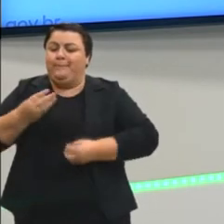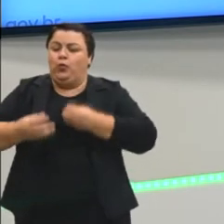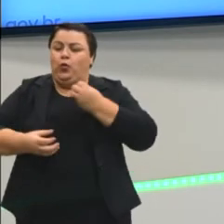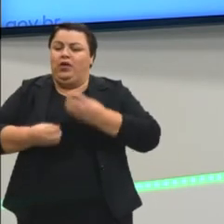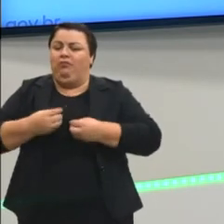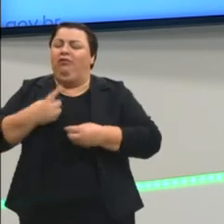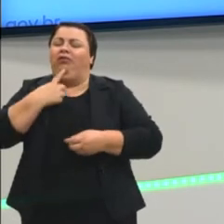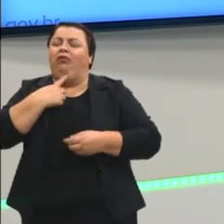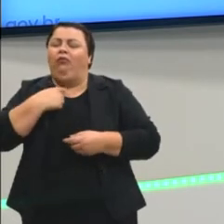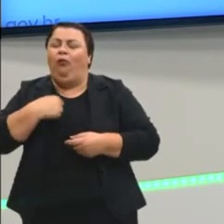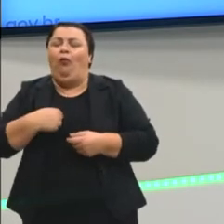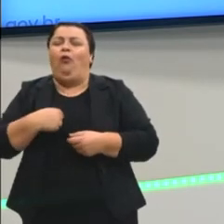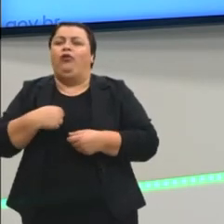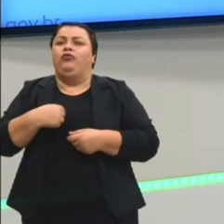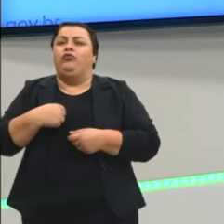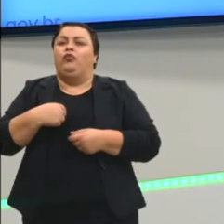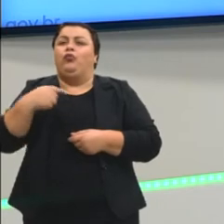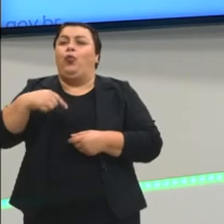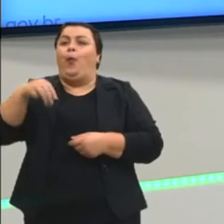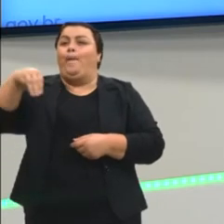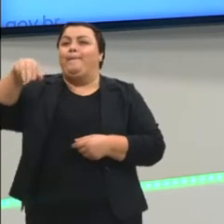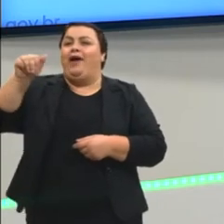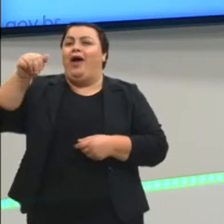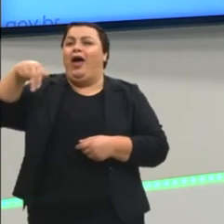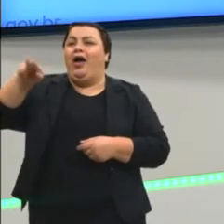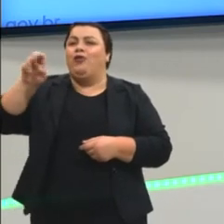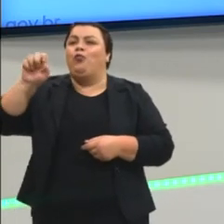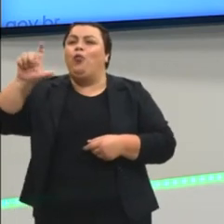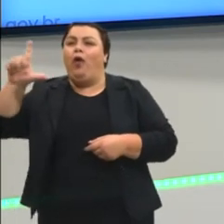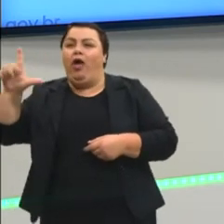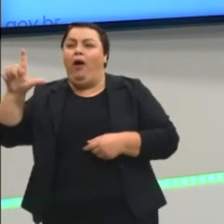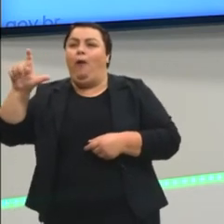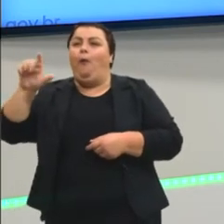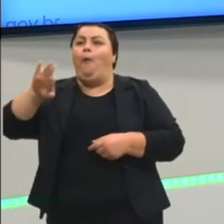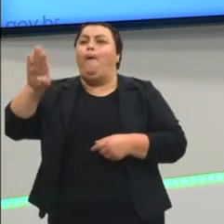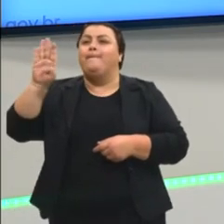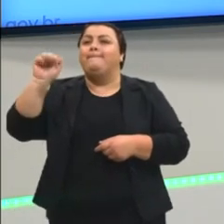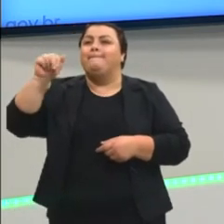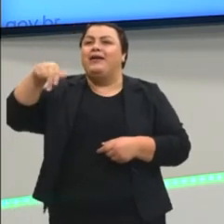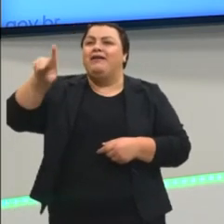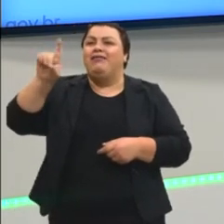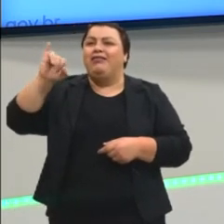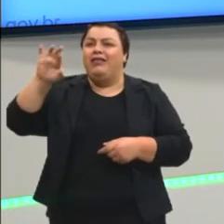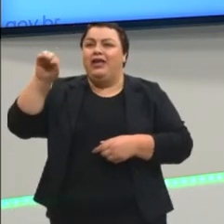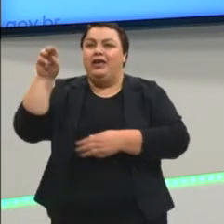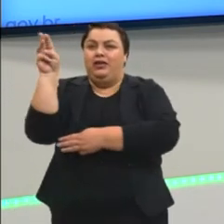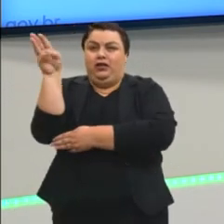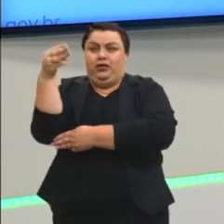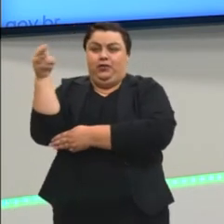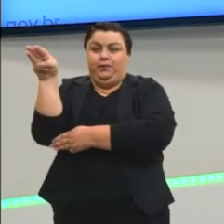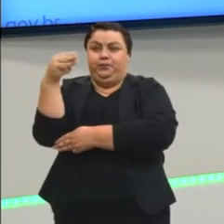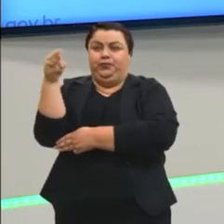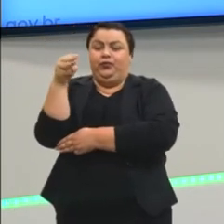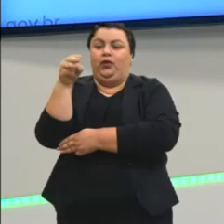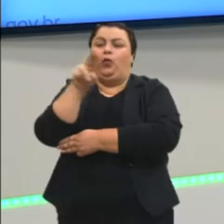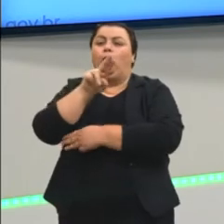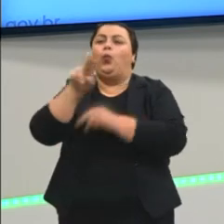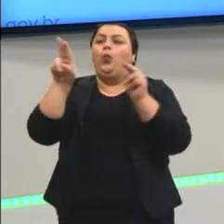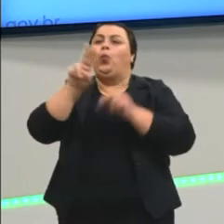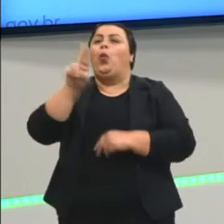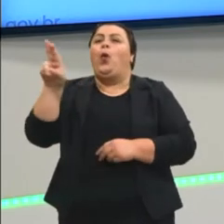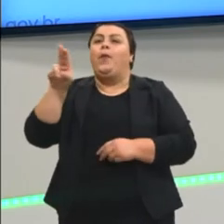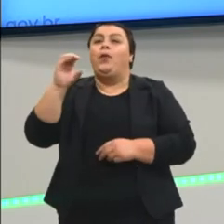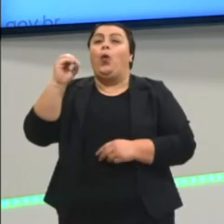muito, do Manuel Bandeira, que se chama O Bicho. Aqui tem